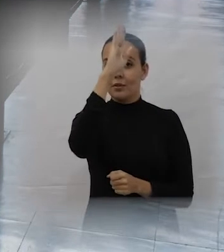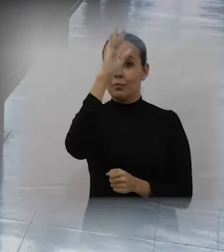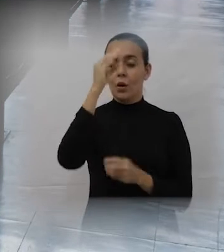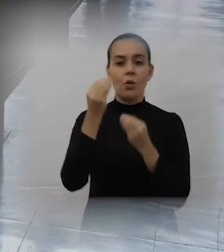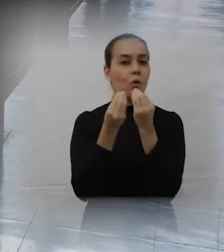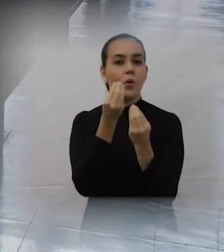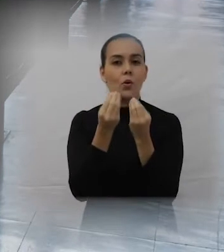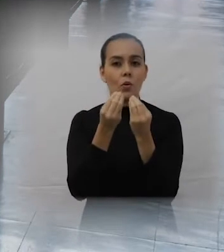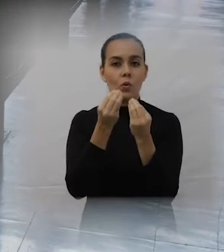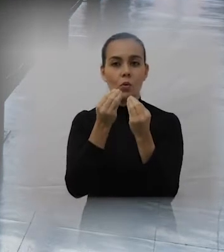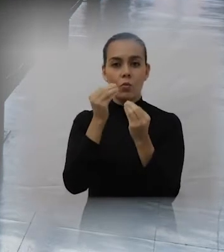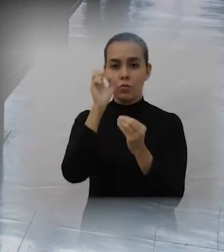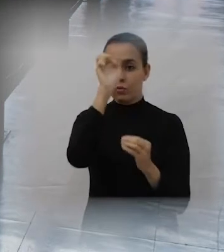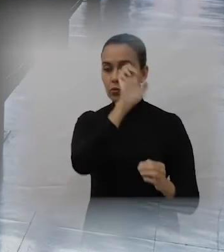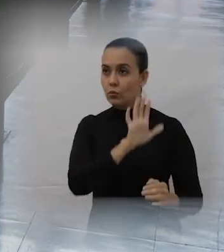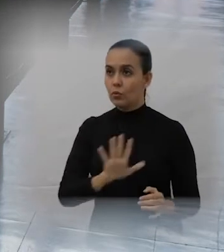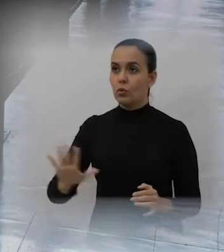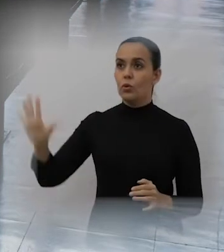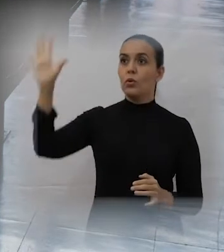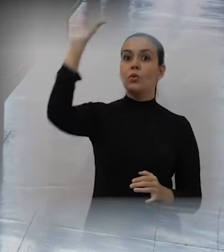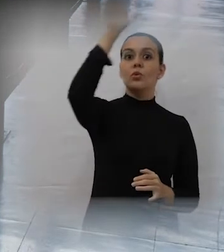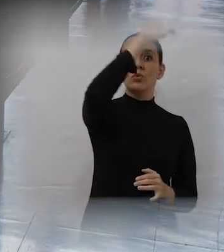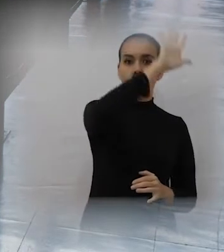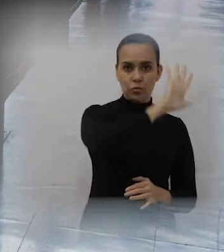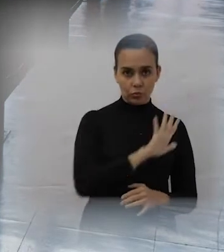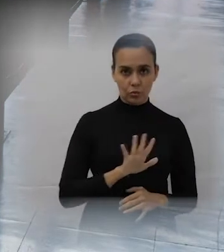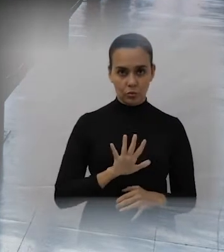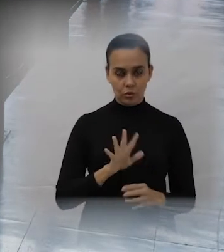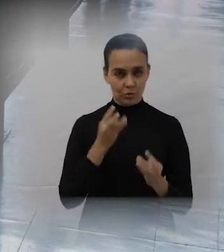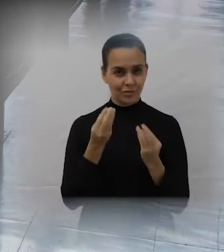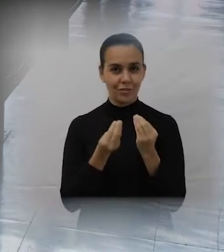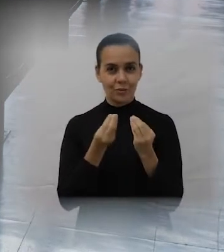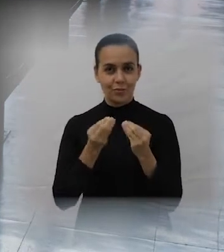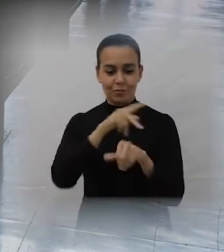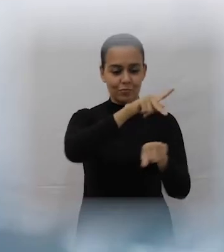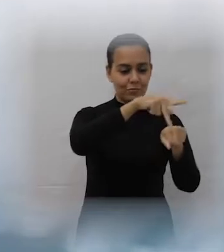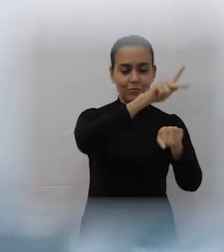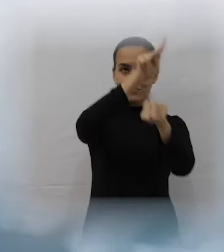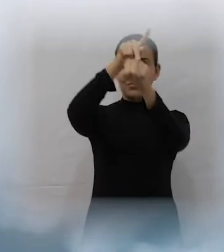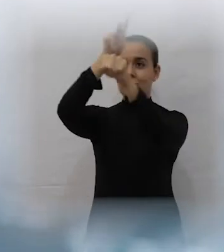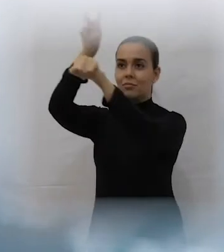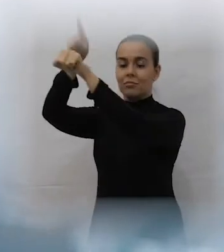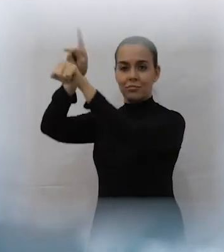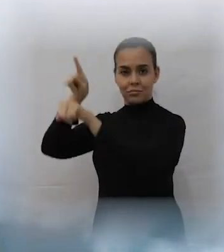península da Eurásia que é a Europa, né? Então, enfim, a perspectiva é completamente distinta.